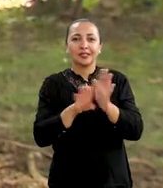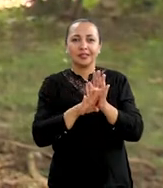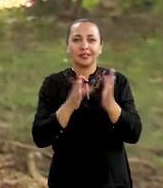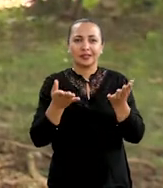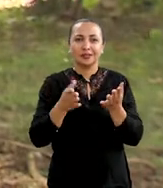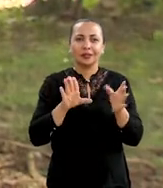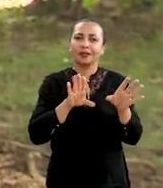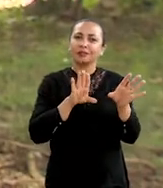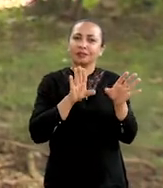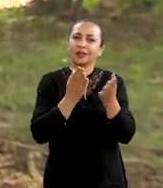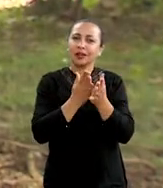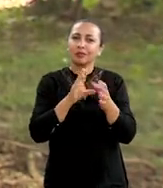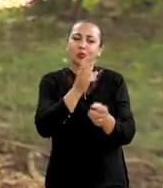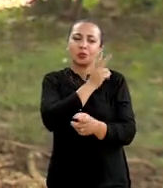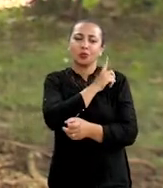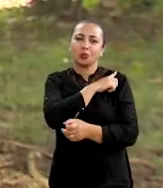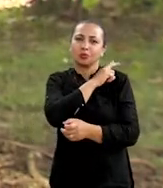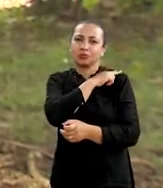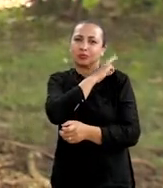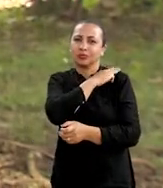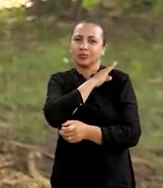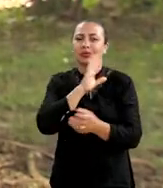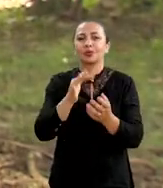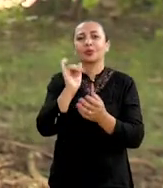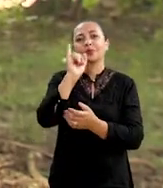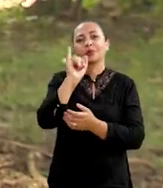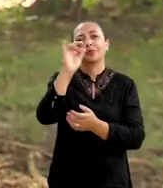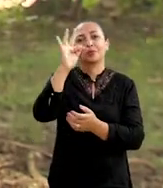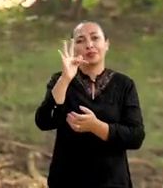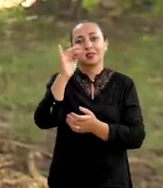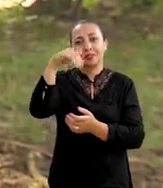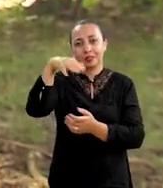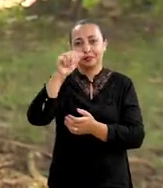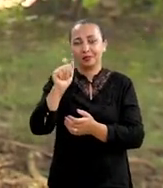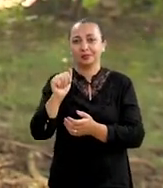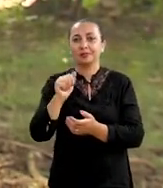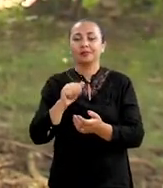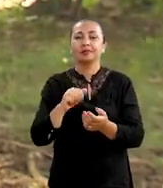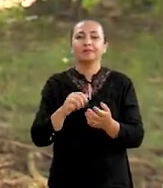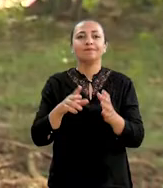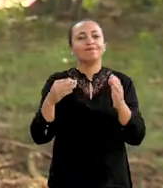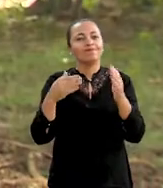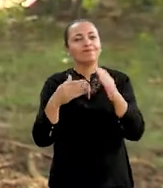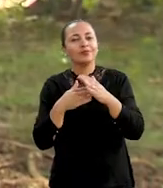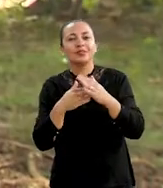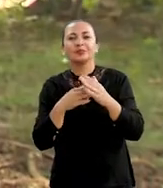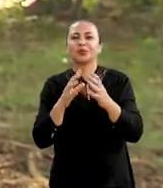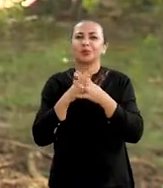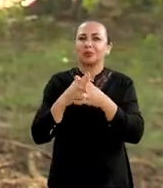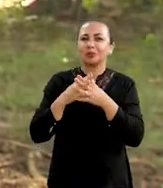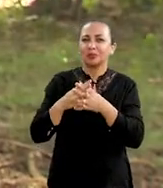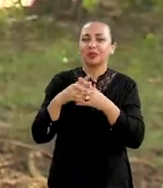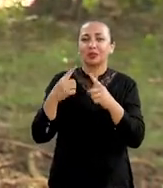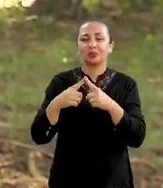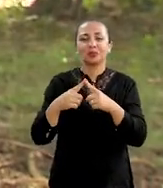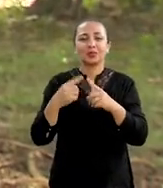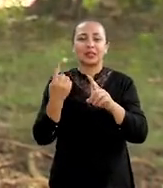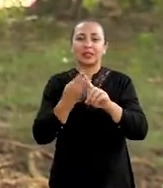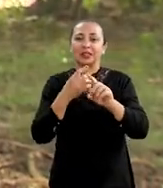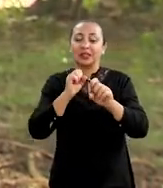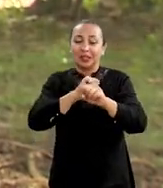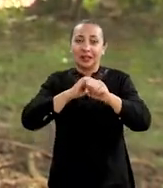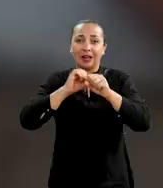que até concluiu agora o ensino médio lá no IFMA. Foi um período complicado porque era período de